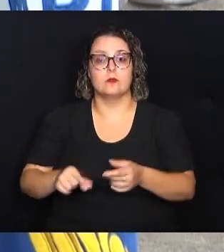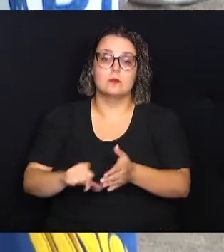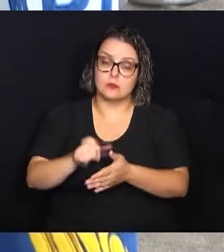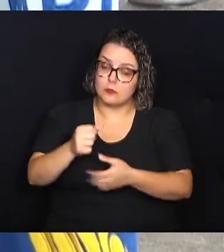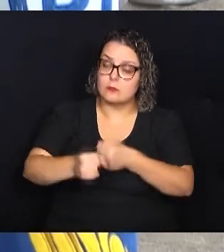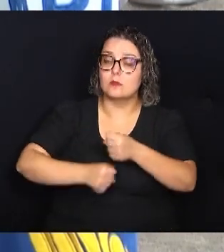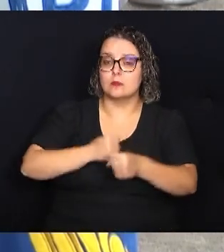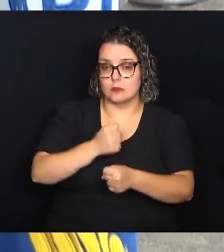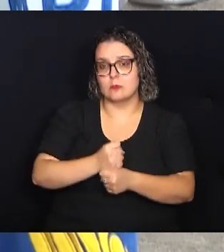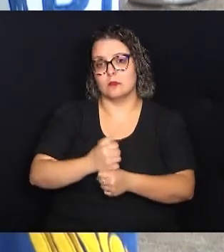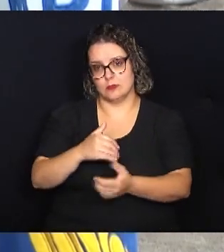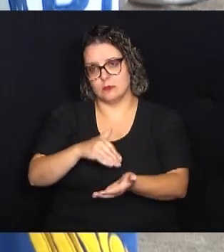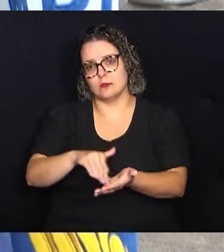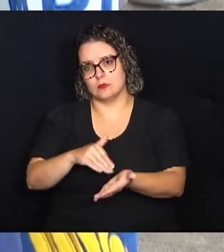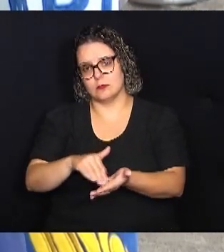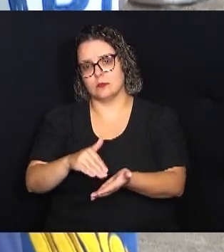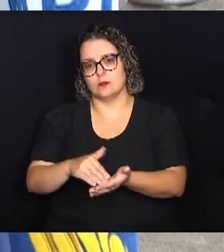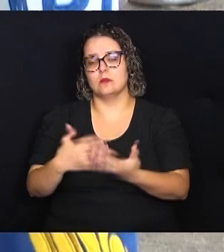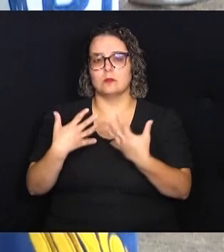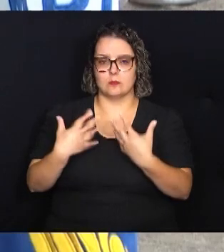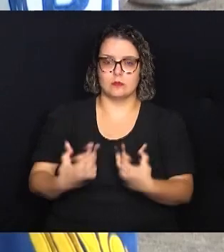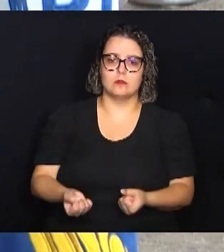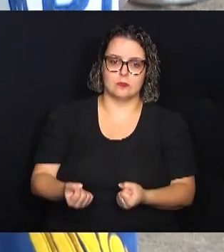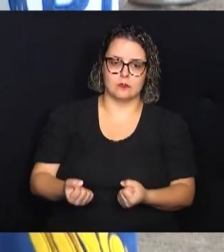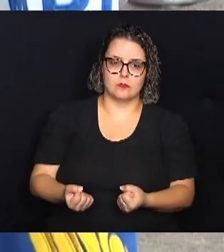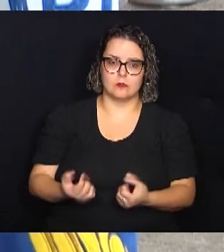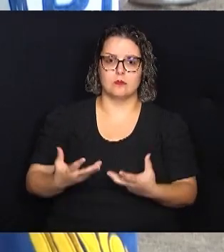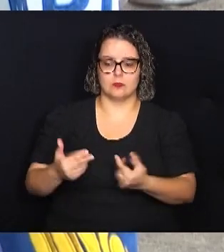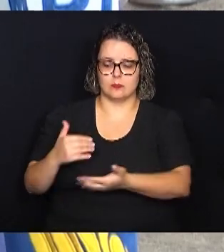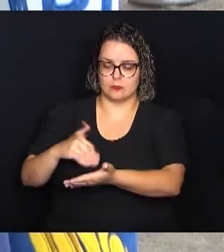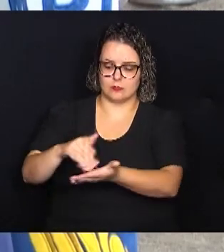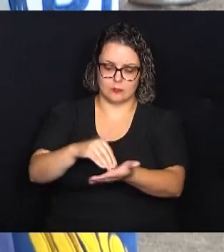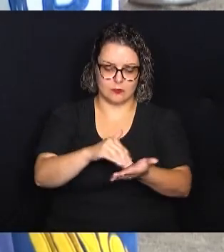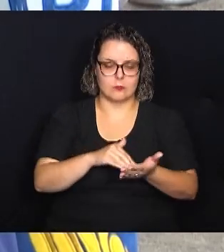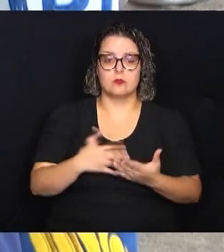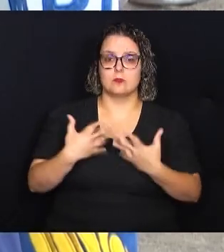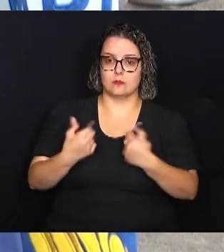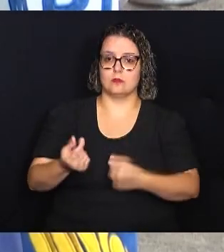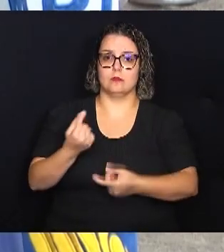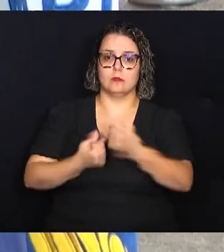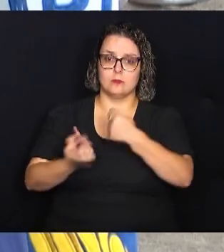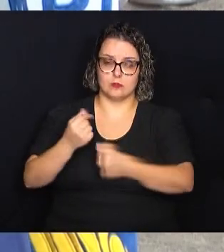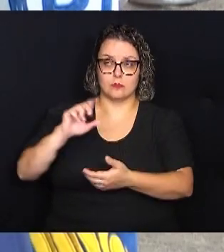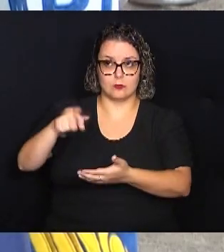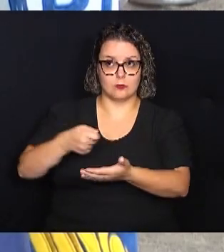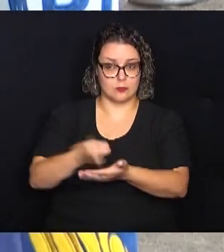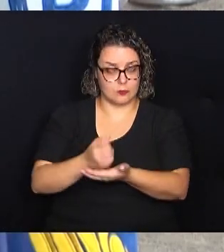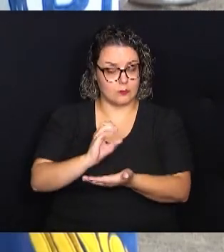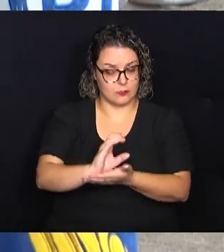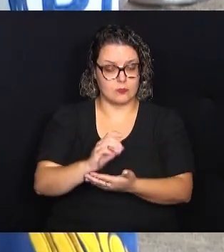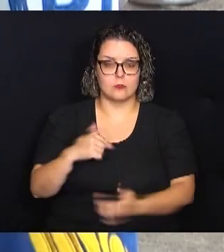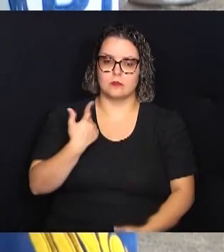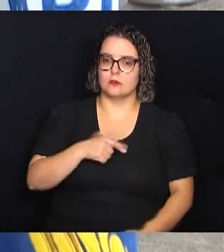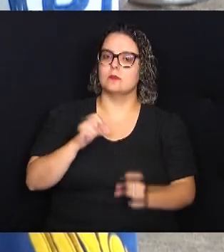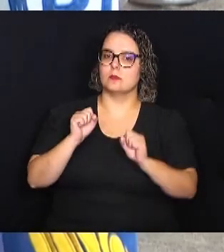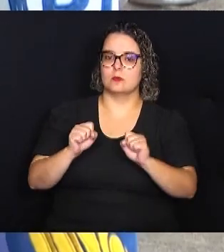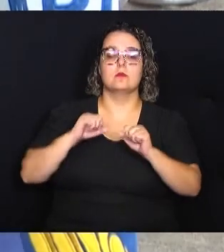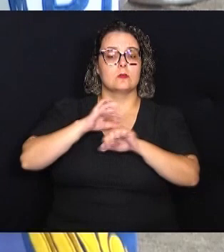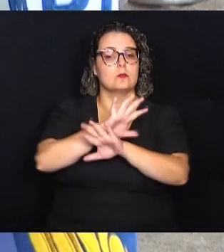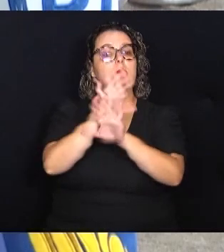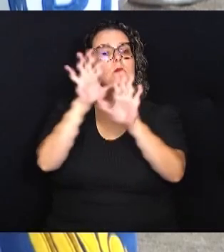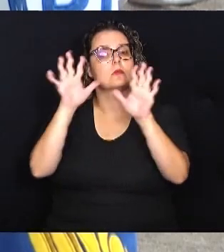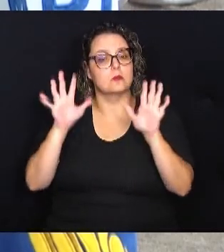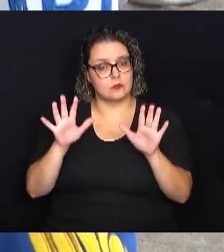que a secretária recebeu, todas as secretarias receberam esse recurso de emenda. Então, a gente aqui pôde dar transparência,